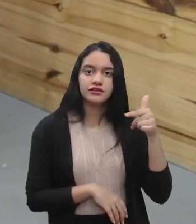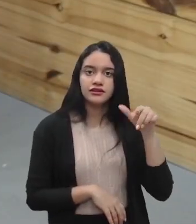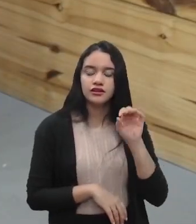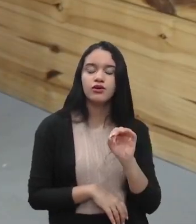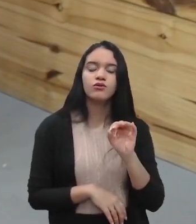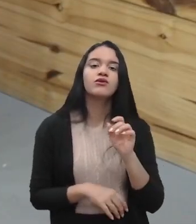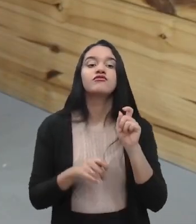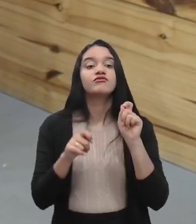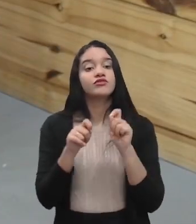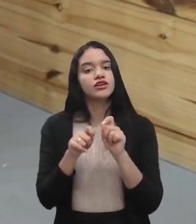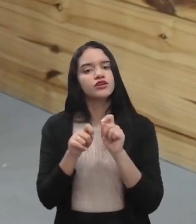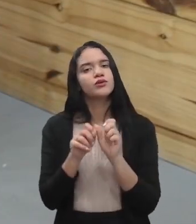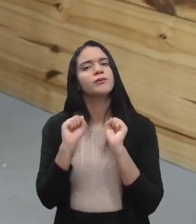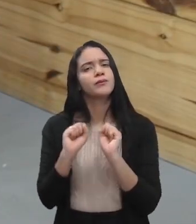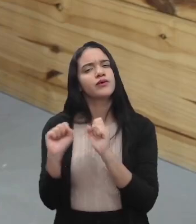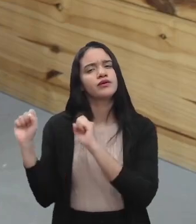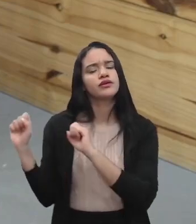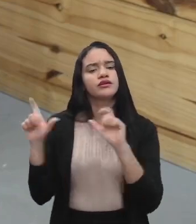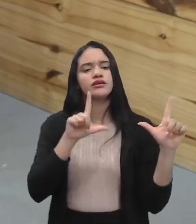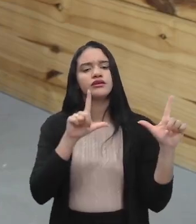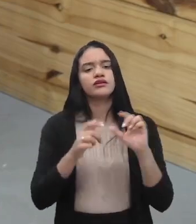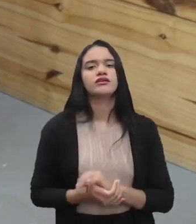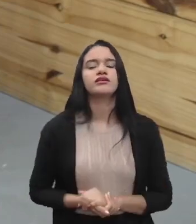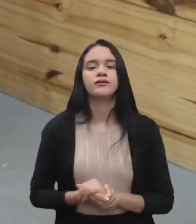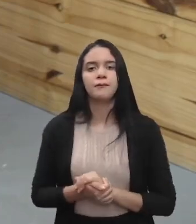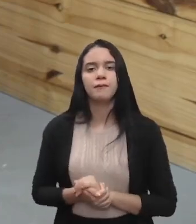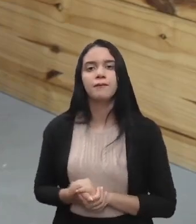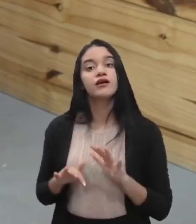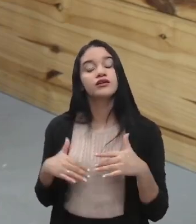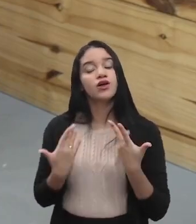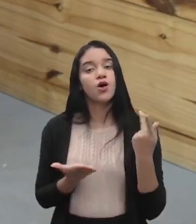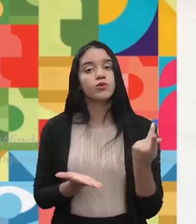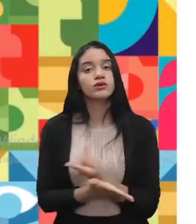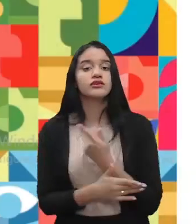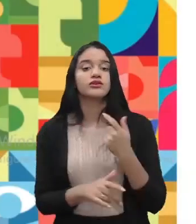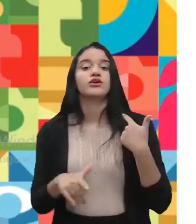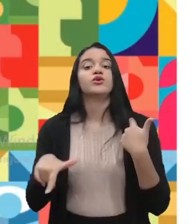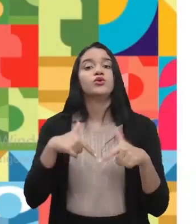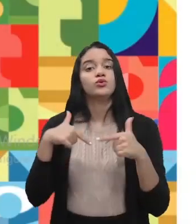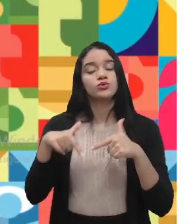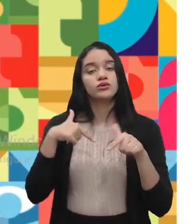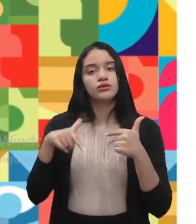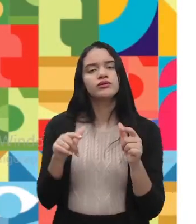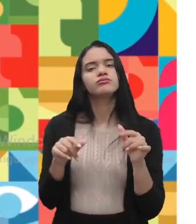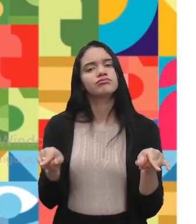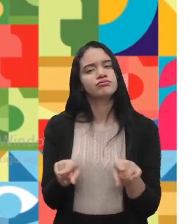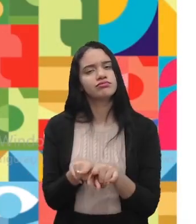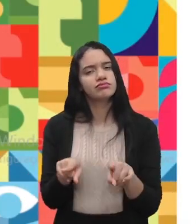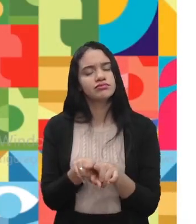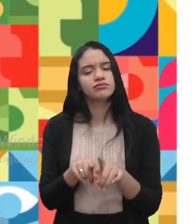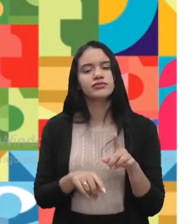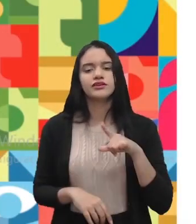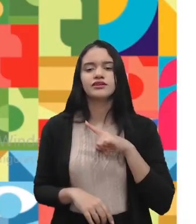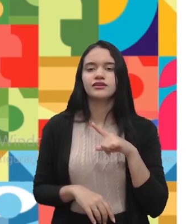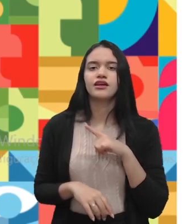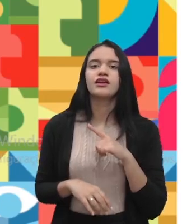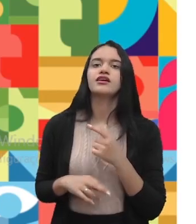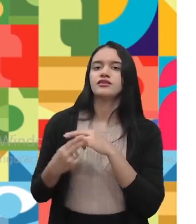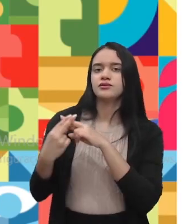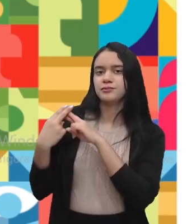isso, pode passar para o próximo. Então, o é que acontece? O trabalhador também vai ter lá descrito as suas